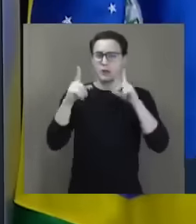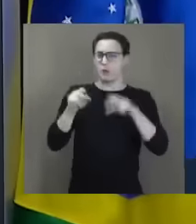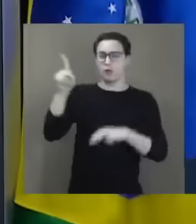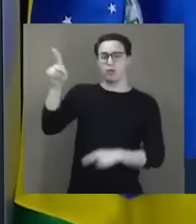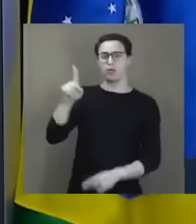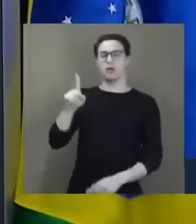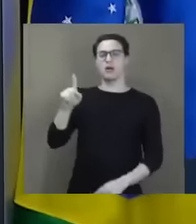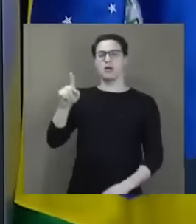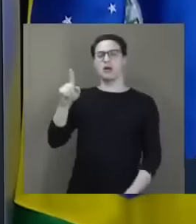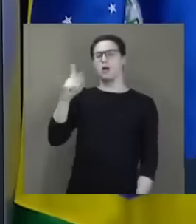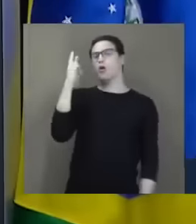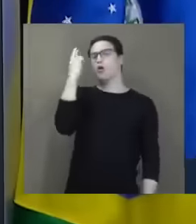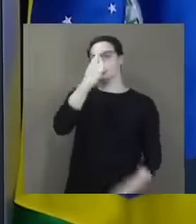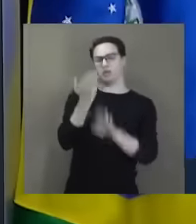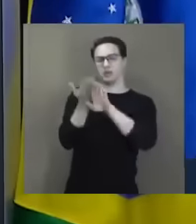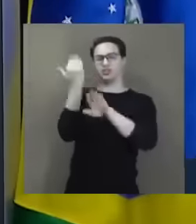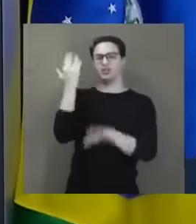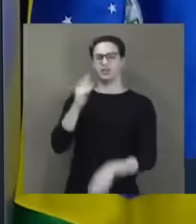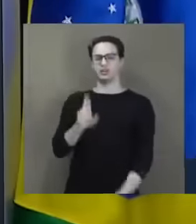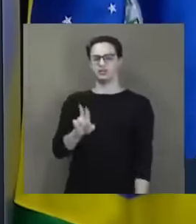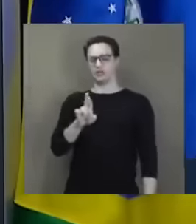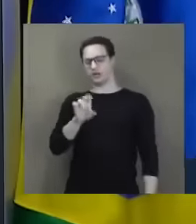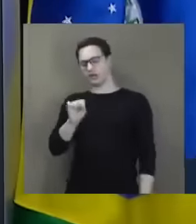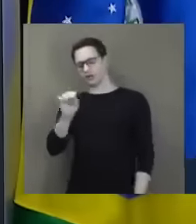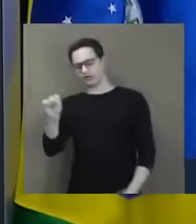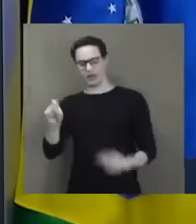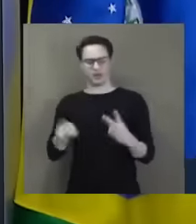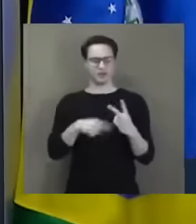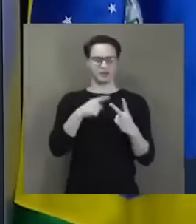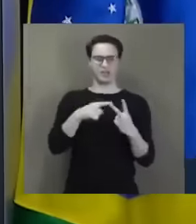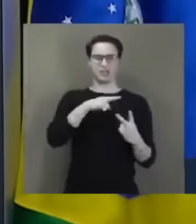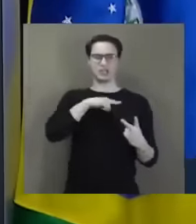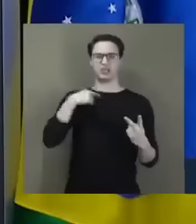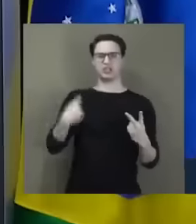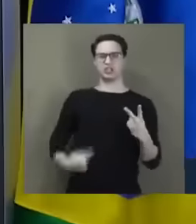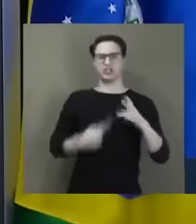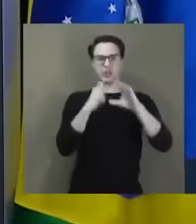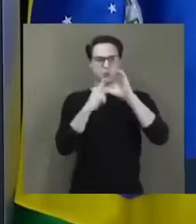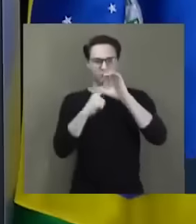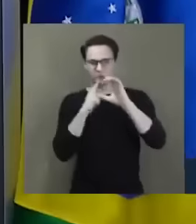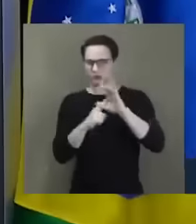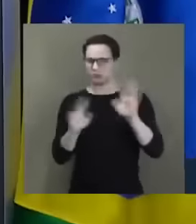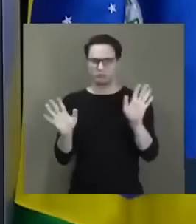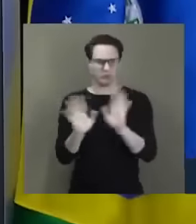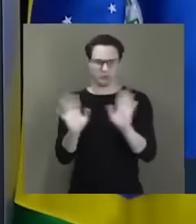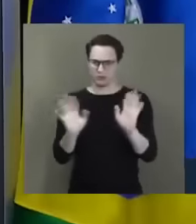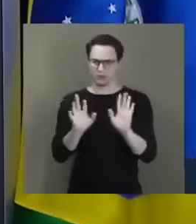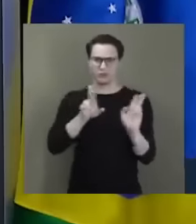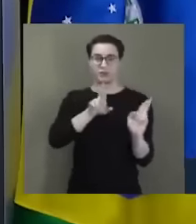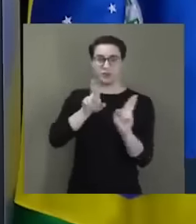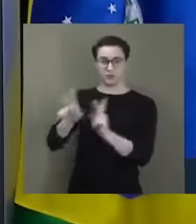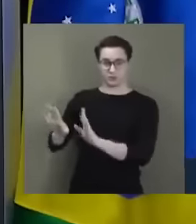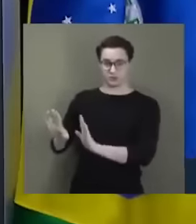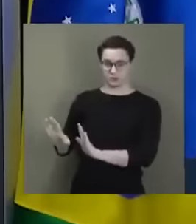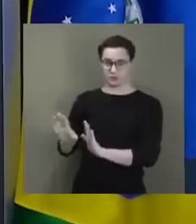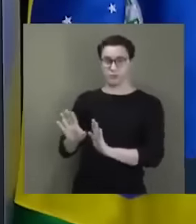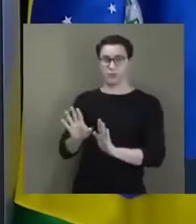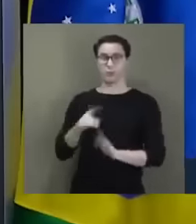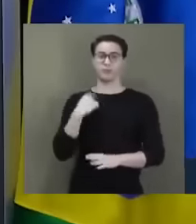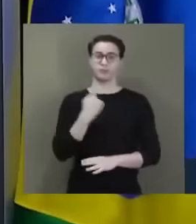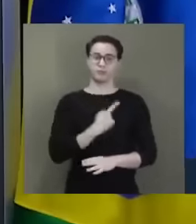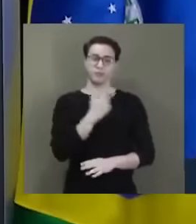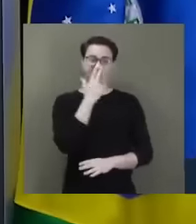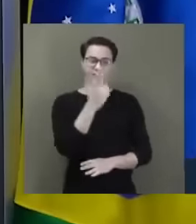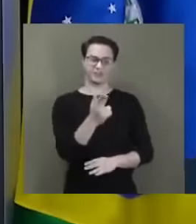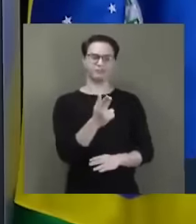não vivemos na China comunista, não vivemos em regimes totalitários, mas estamos caminhando